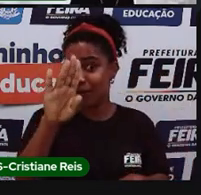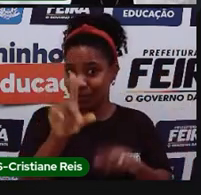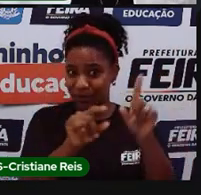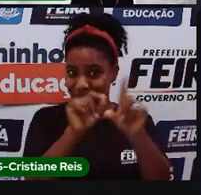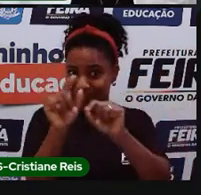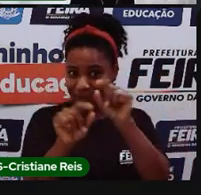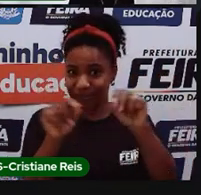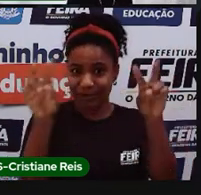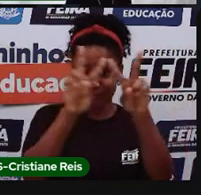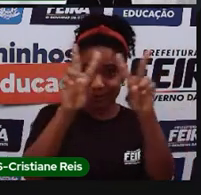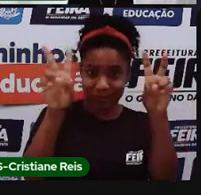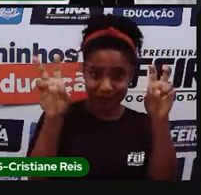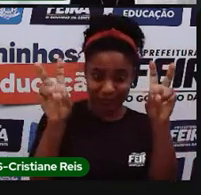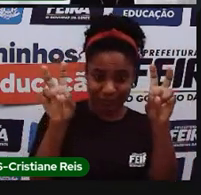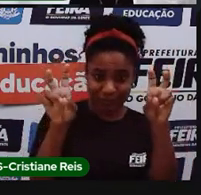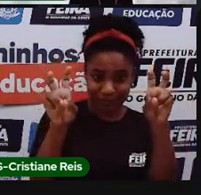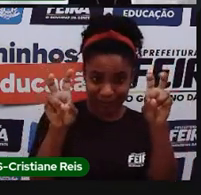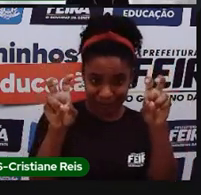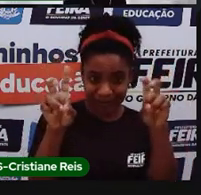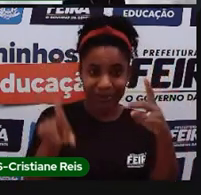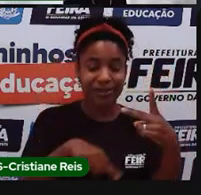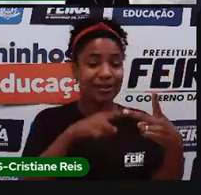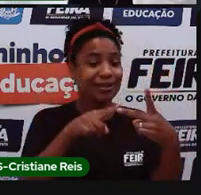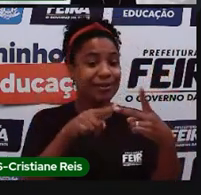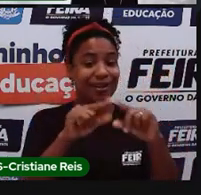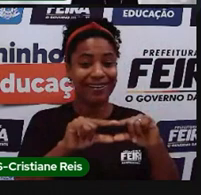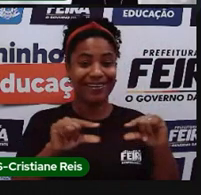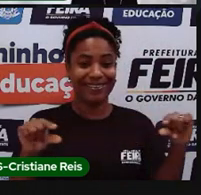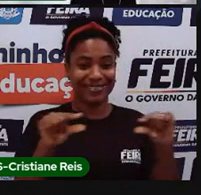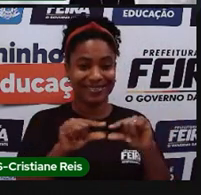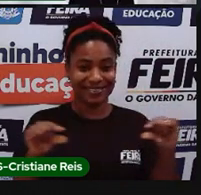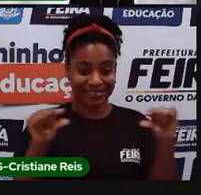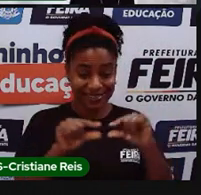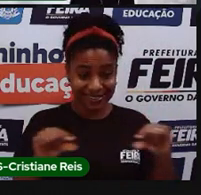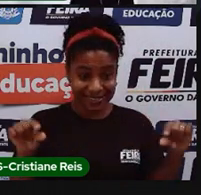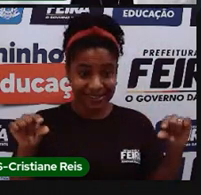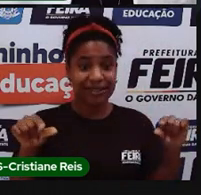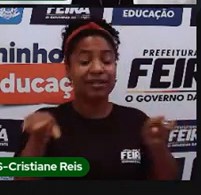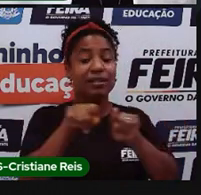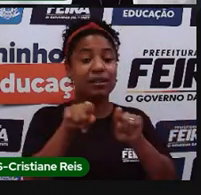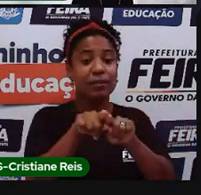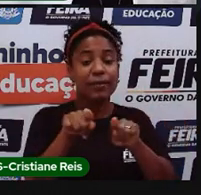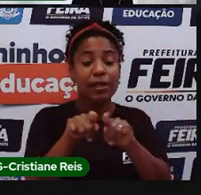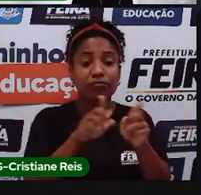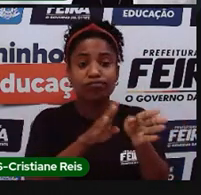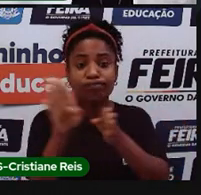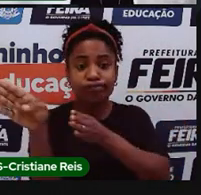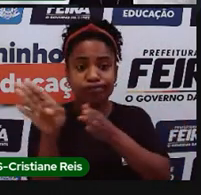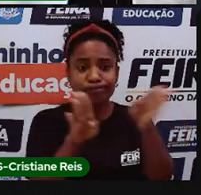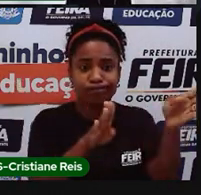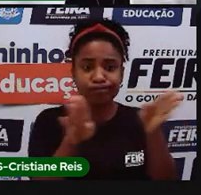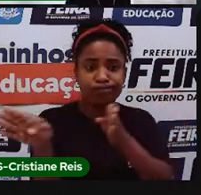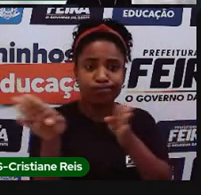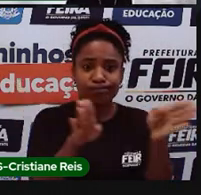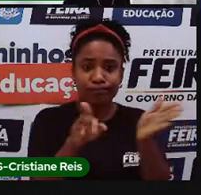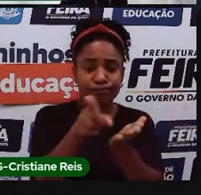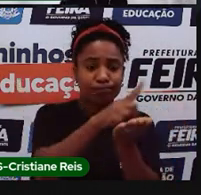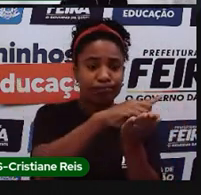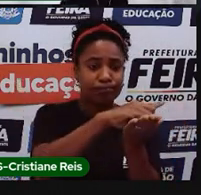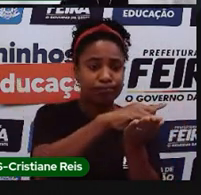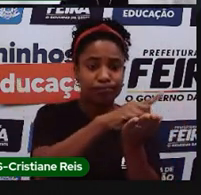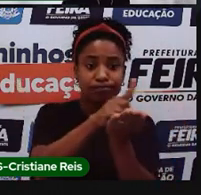hoje do título, vamos falar da legenda, vamos falar da orientação, olha esse desenhozinho aqui,